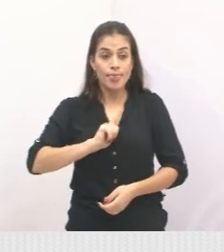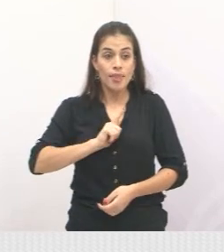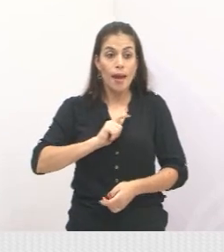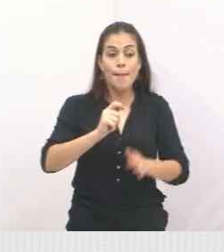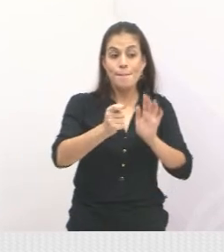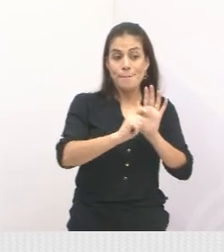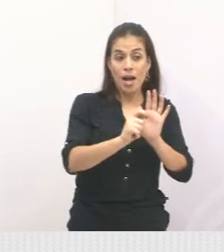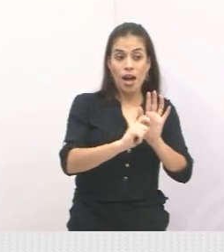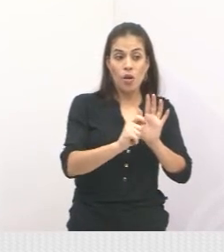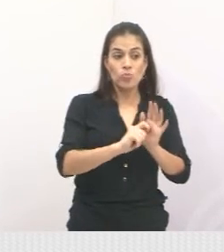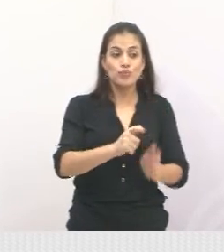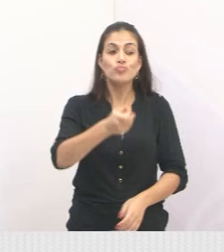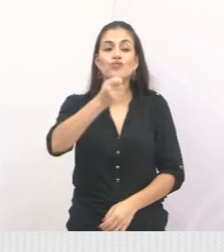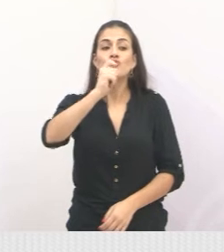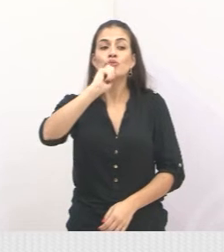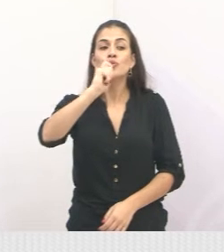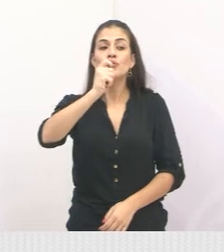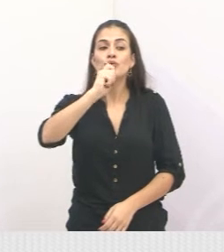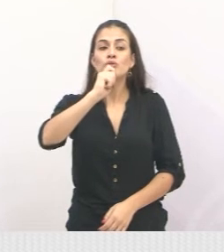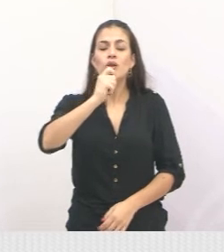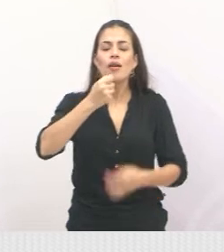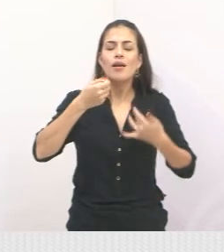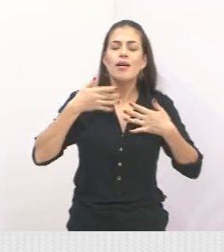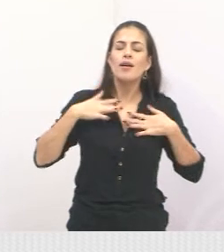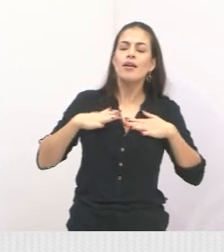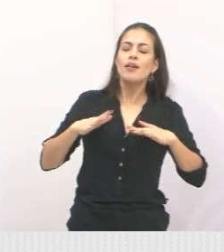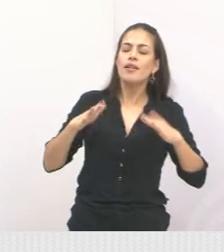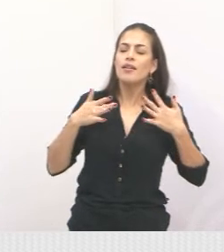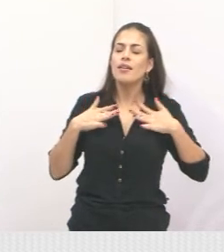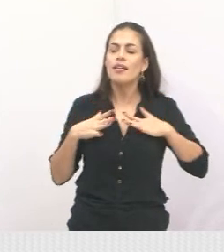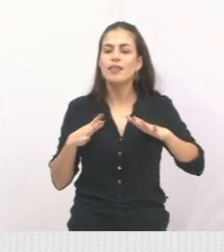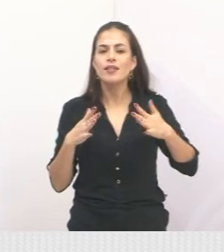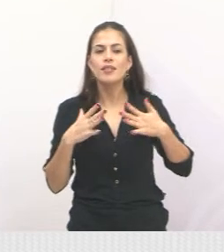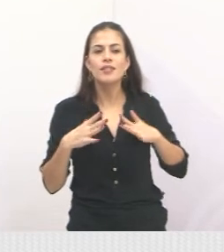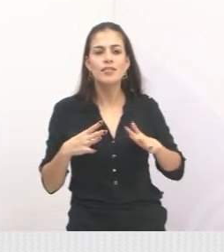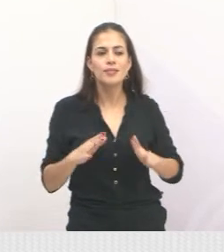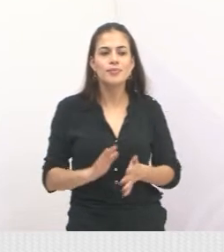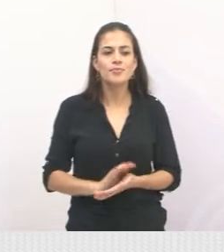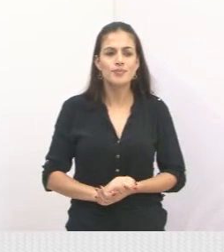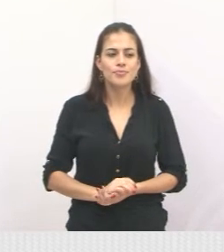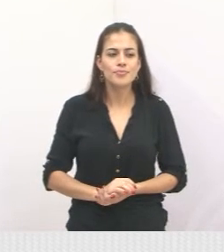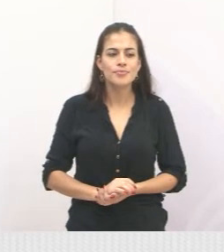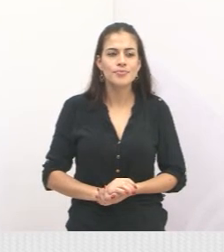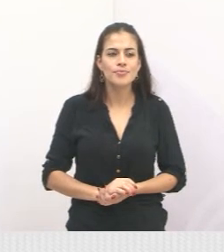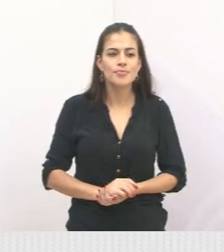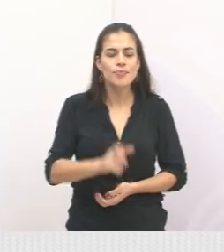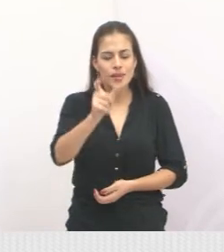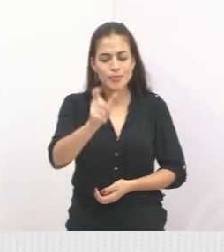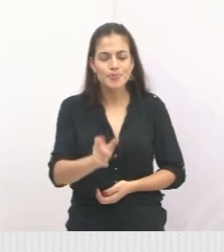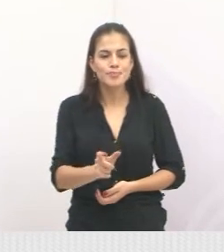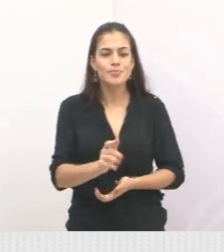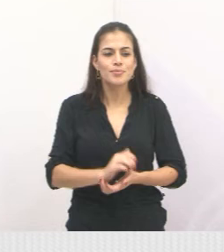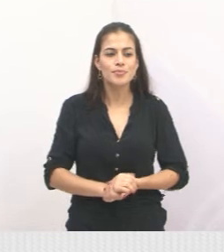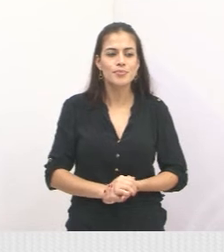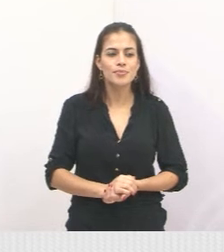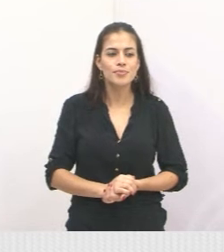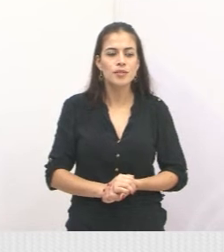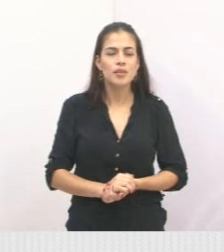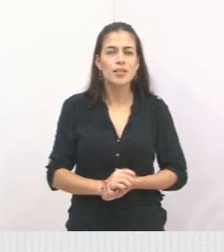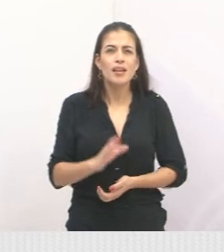que é uma droga mais calmante, mais tranquilizante, que costuma deixar a pessoa mais